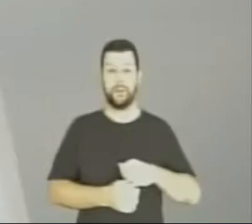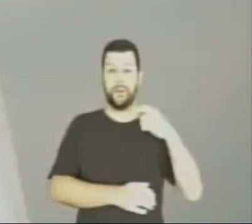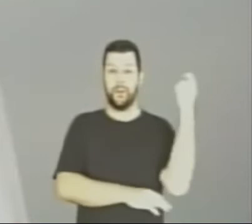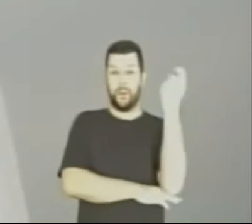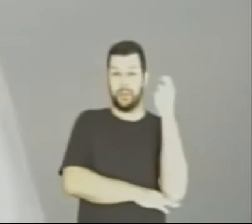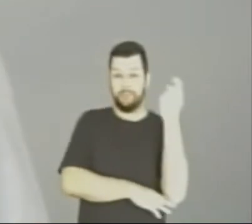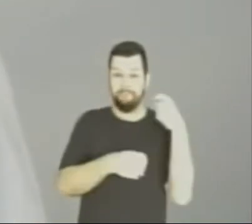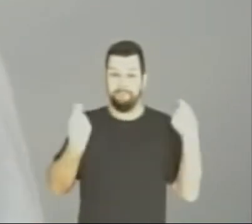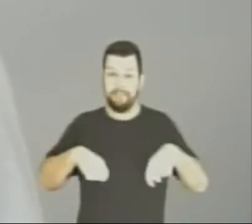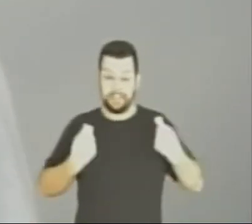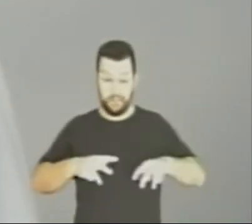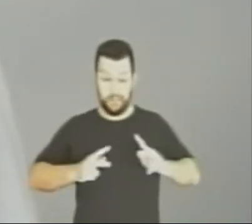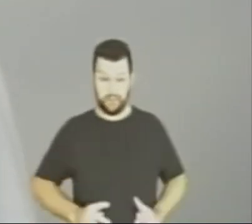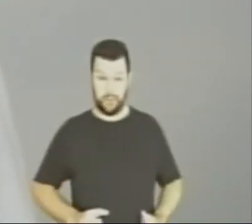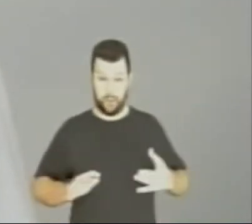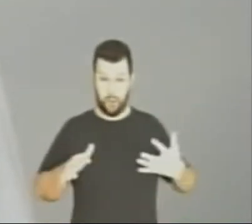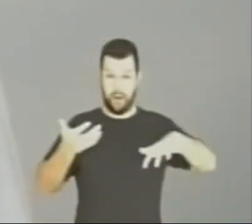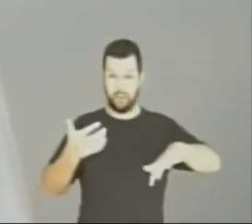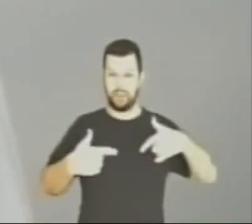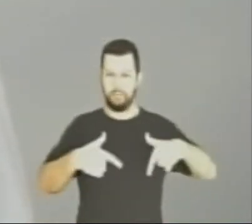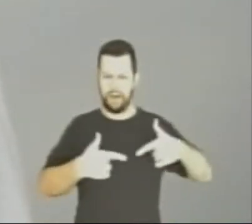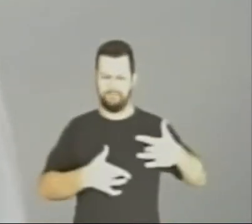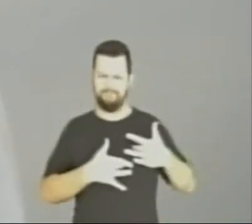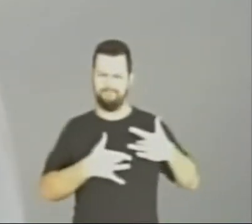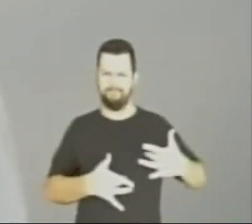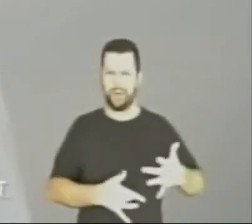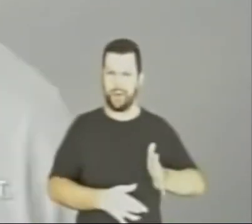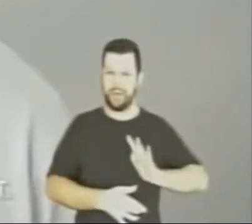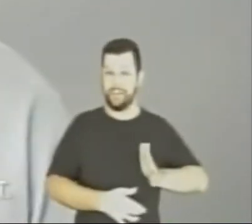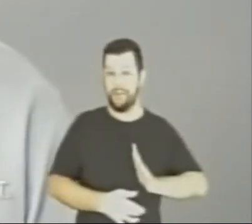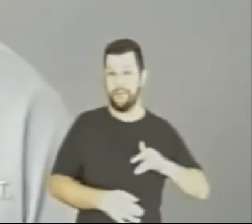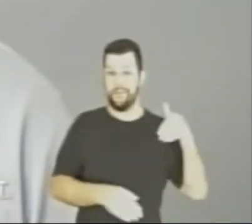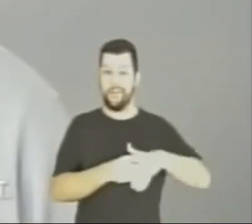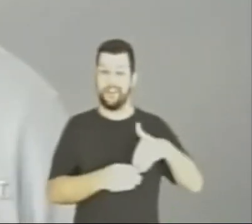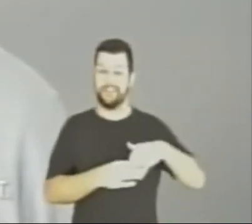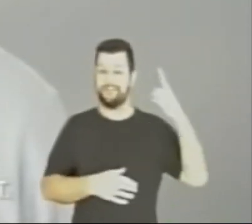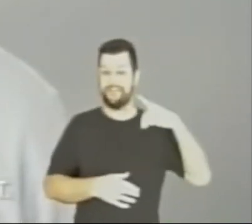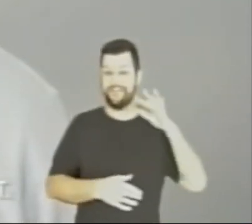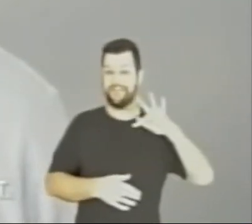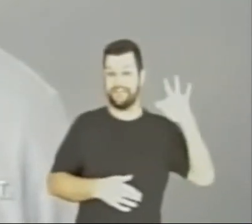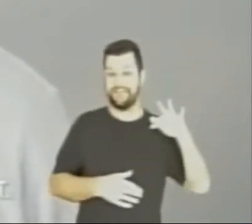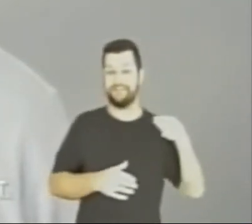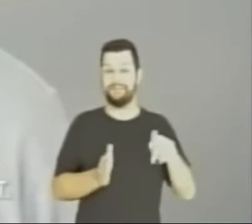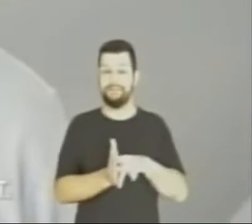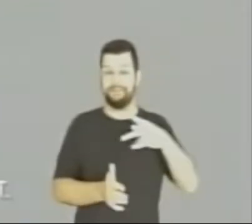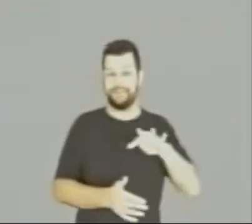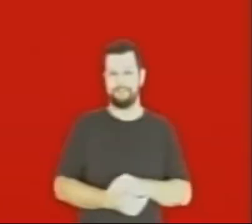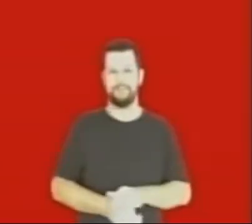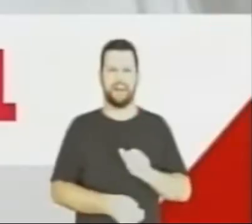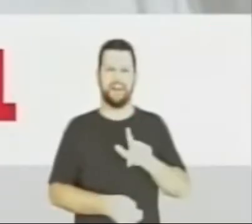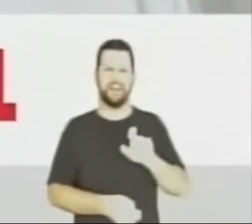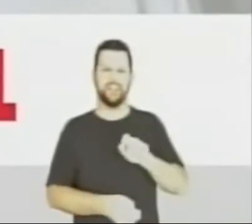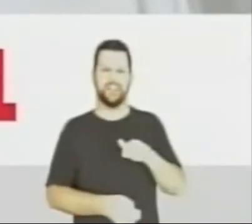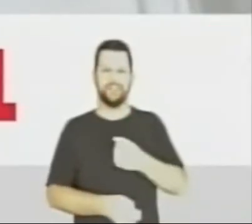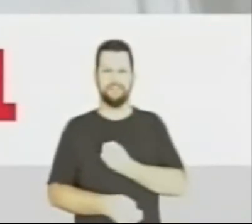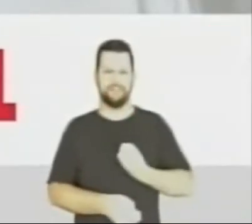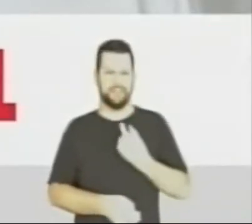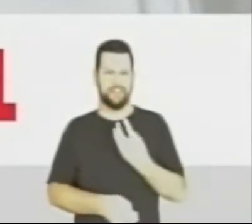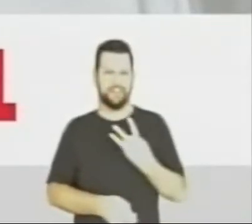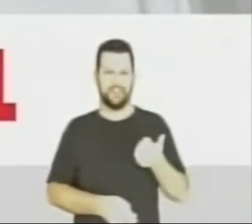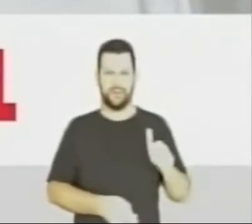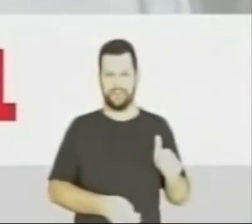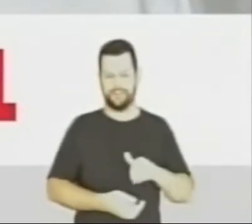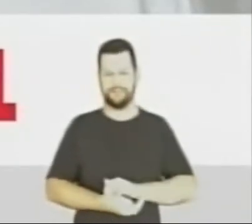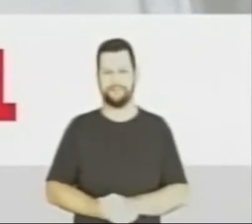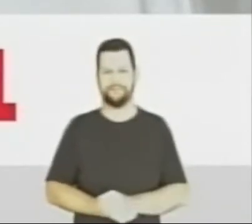O Rio Grande precisa de gente do Congresso que trabalhe com o coração. Vote nos deputados e deputadas federais do PT. Alexandre